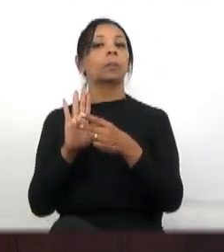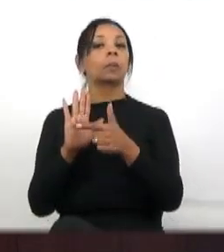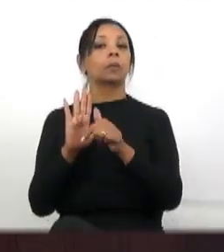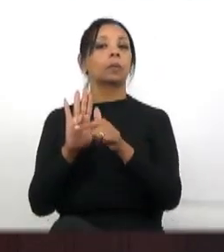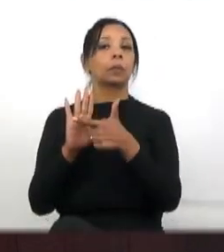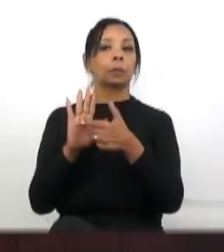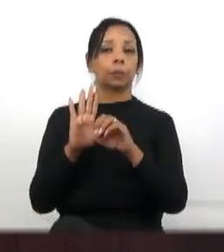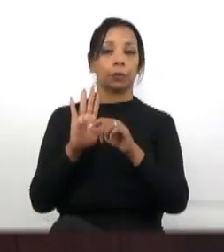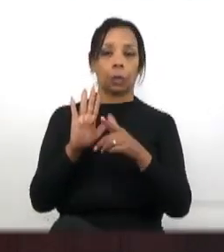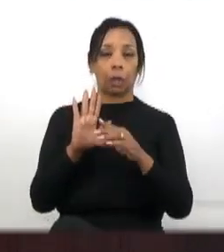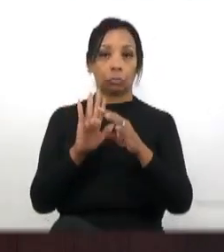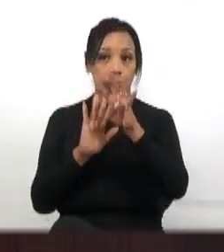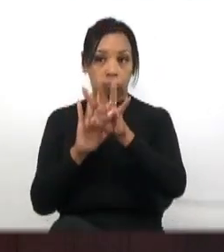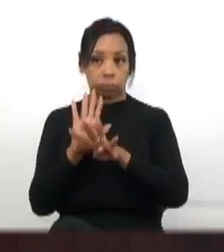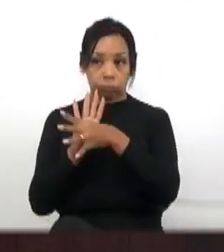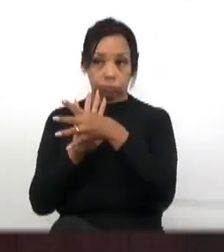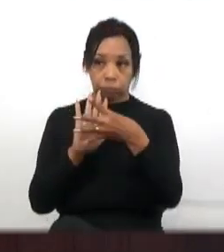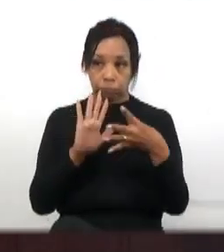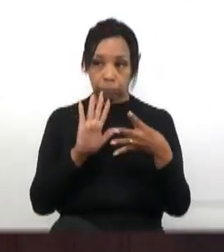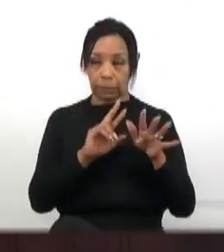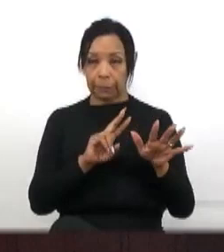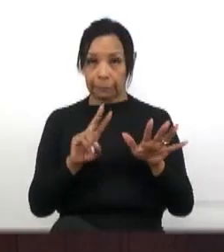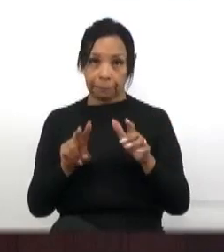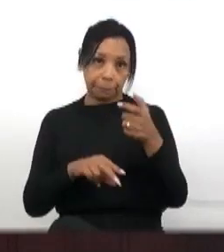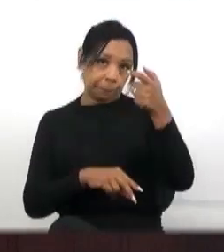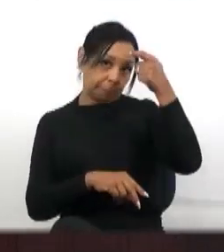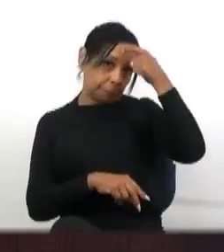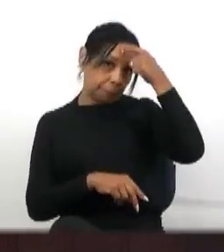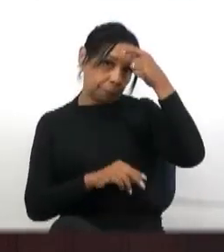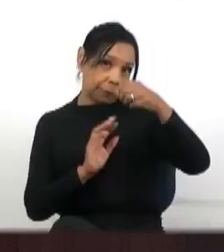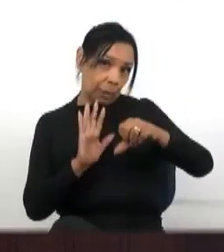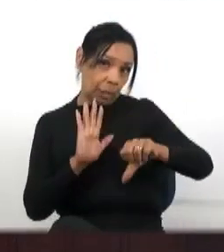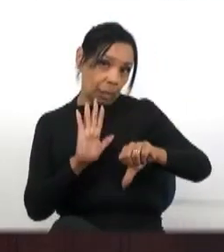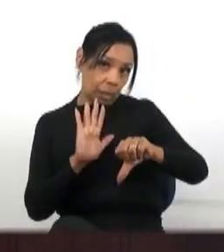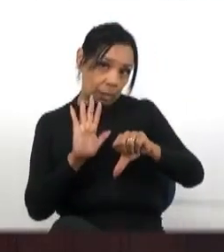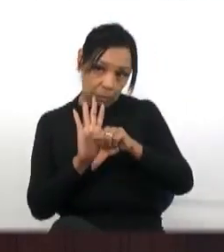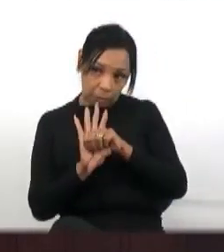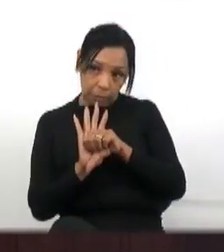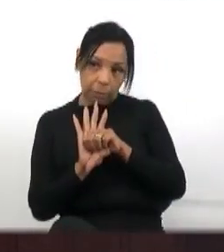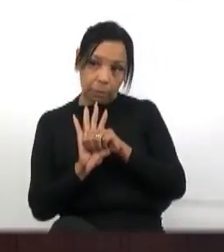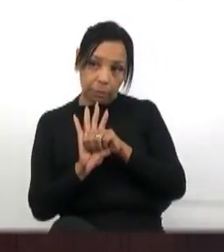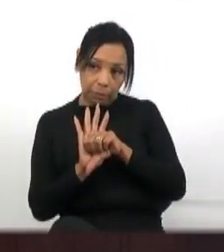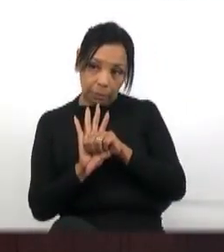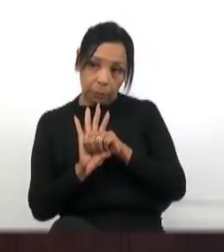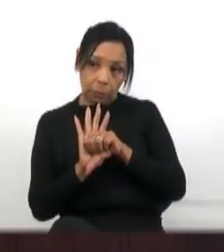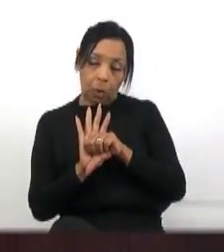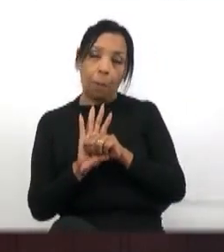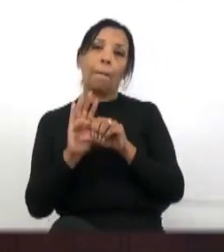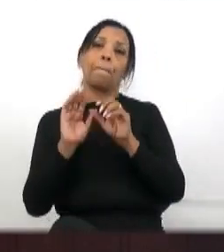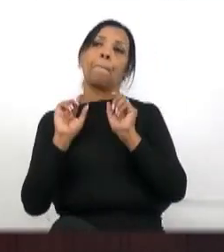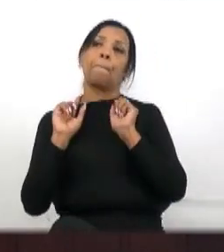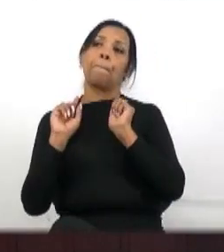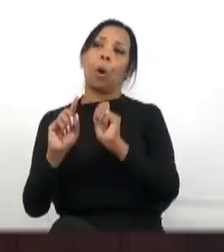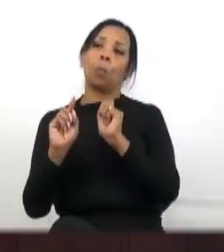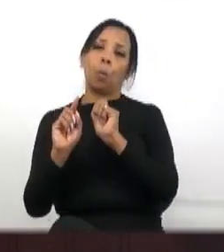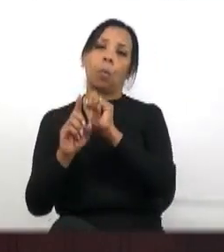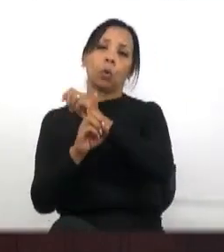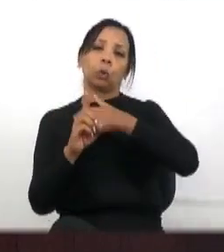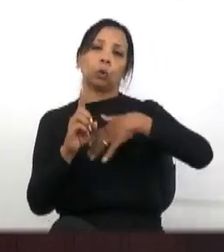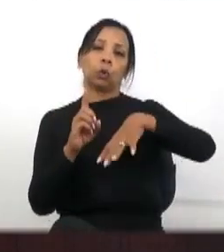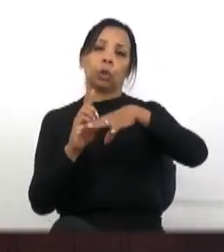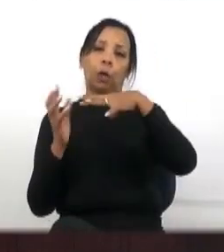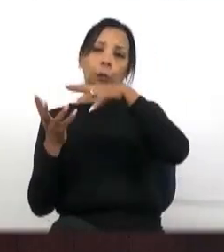calendário de eventos a semana de conscientização de crimes cometidos por ditaduras comunistas e socialistas no mundo.